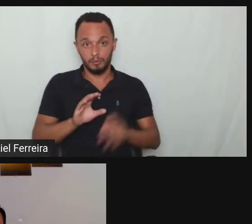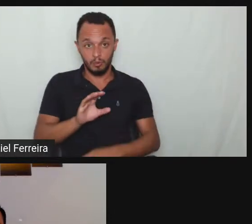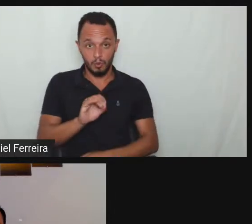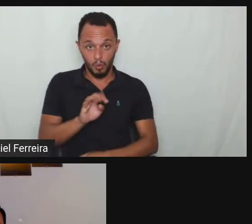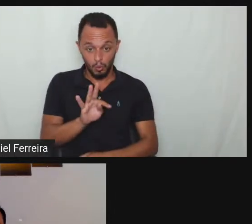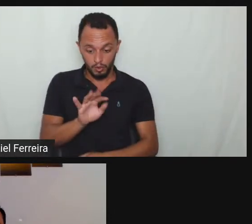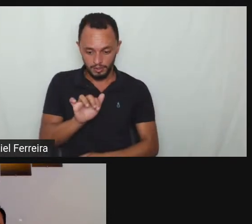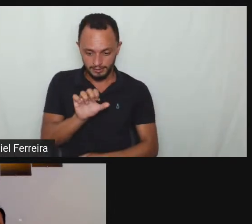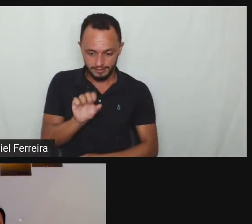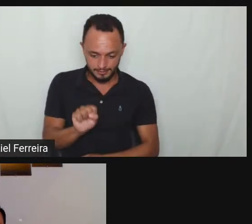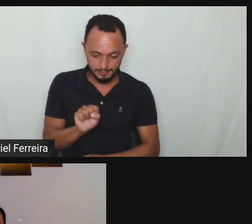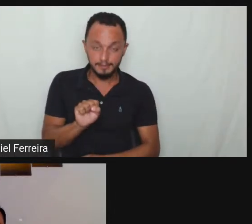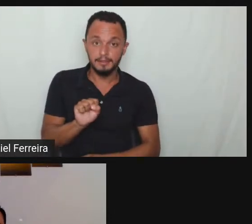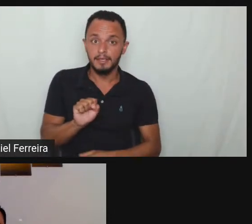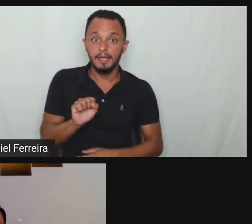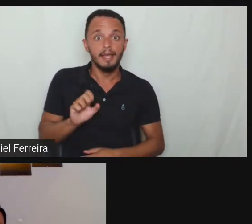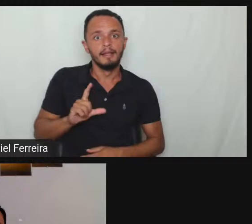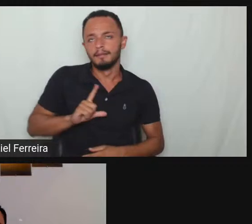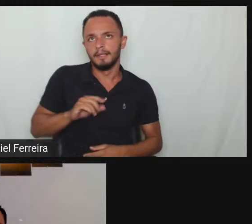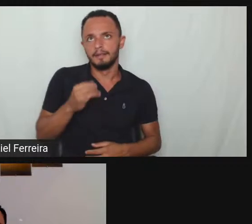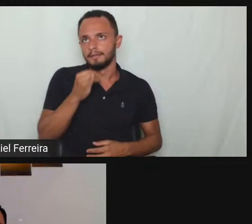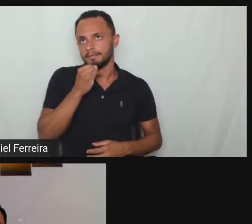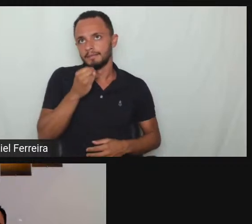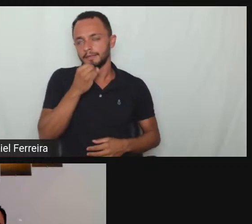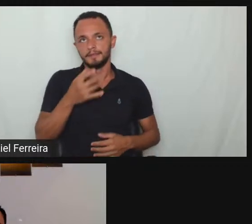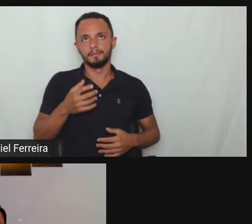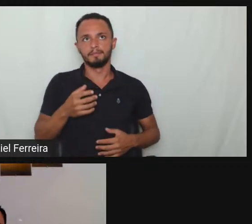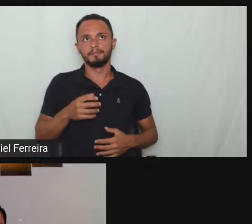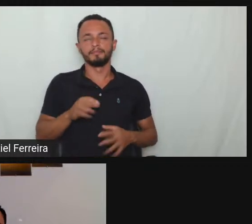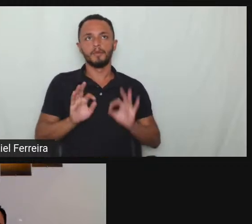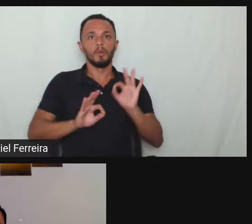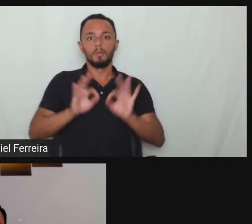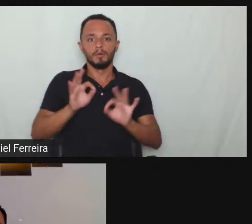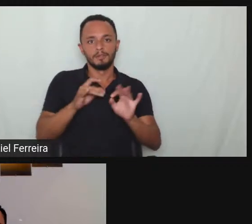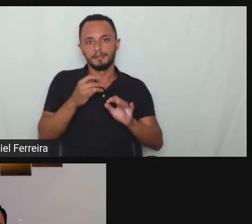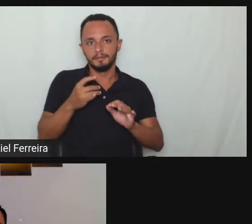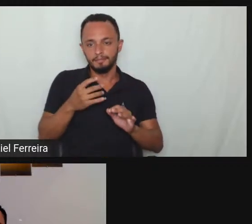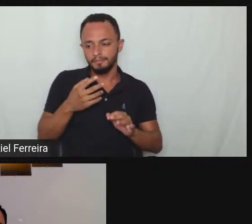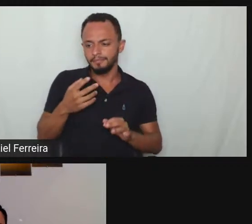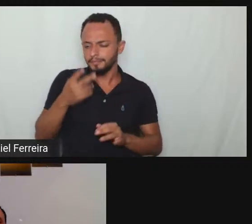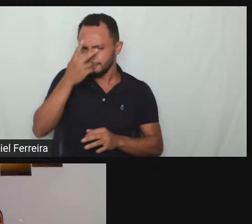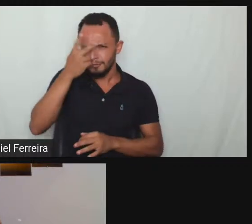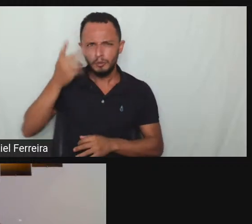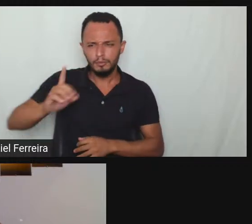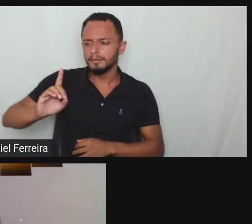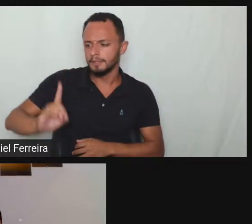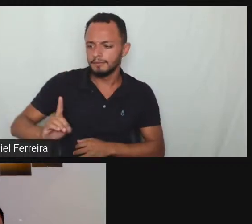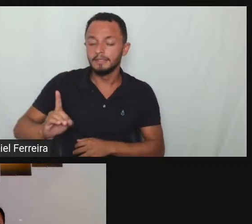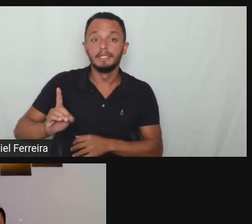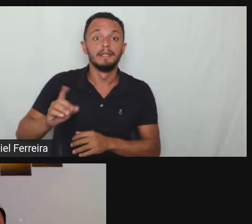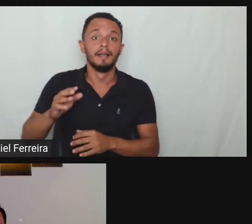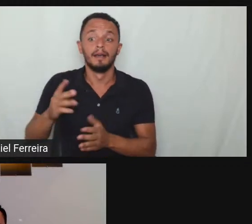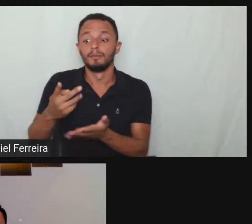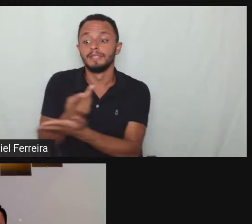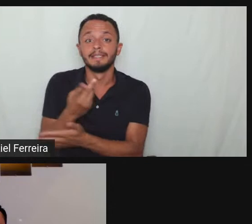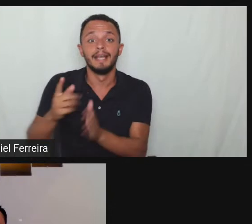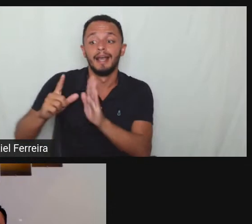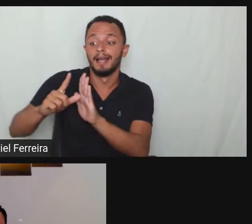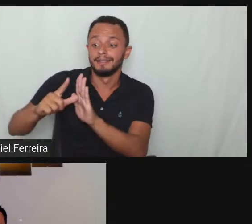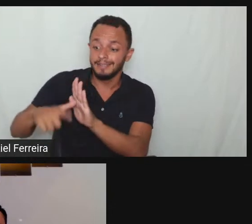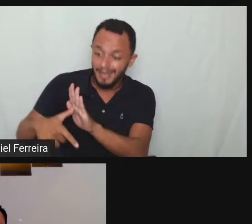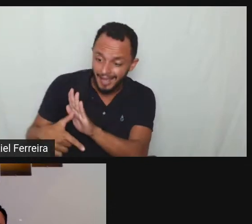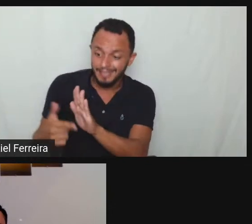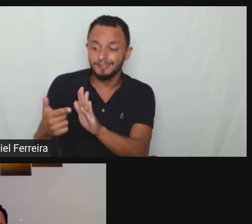quantos não são os empregados com deficiência que às vezes chegam atrasados que tem descontos de advertência falta de